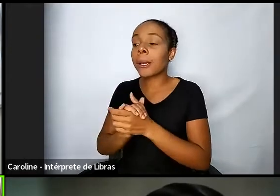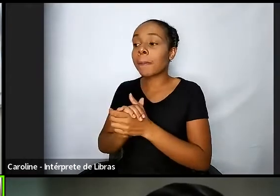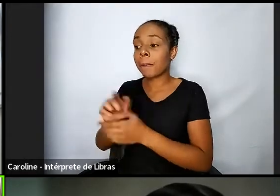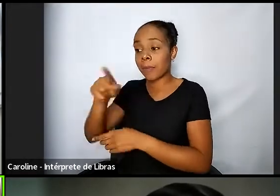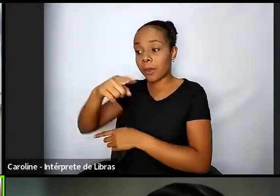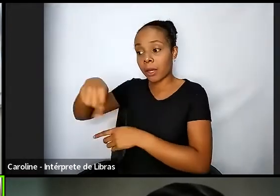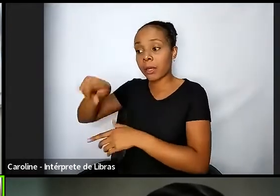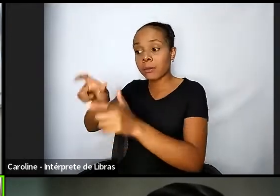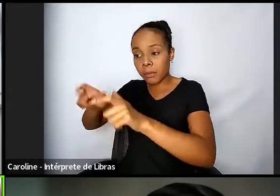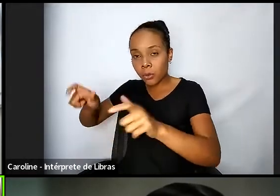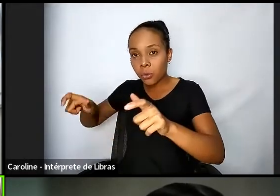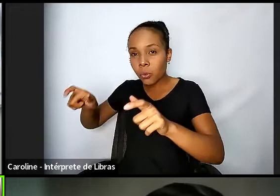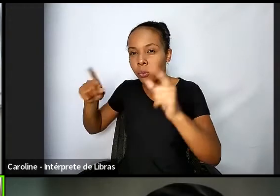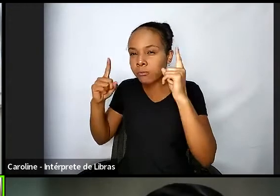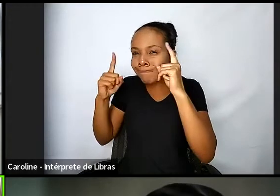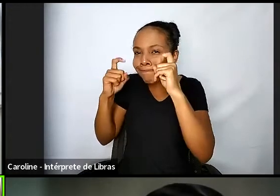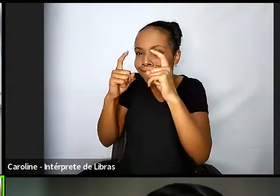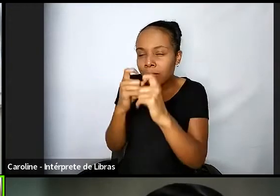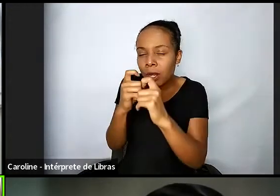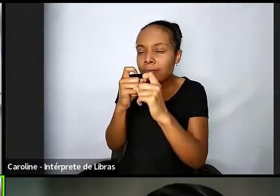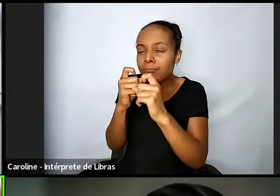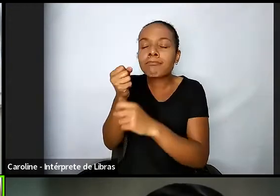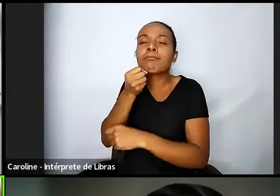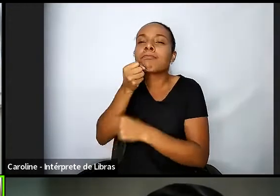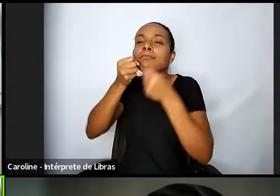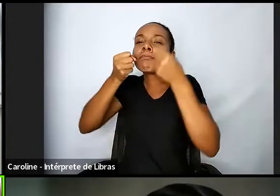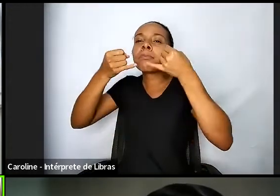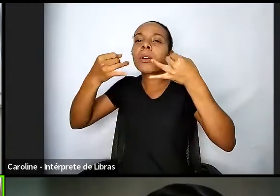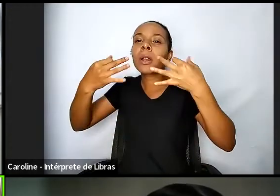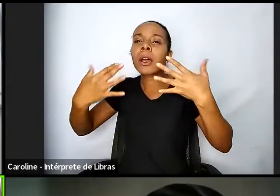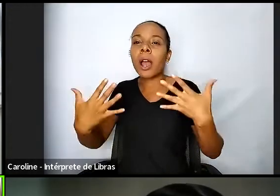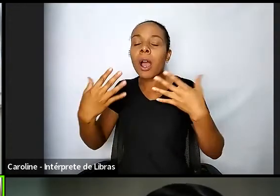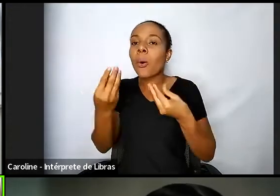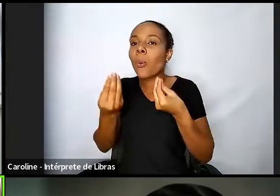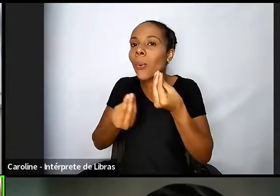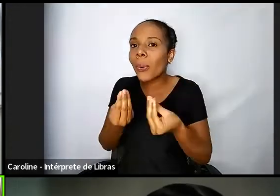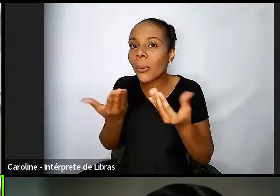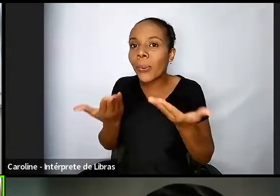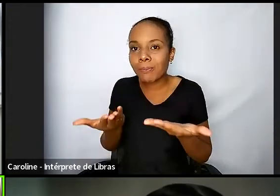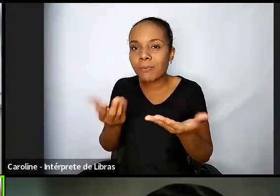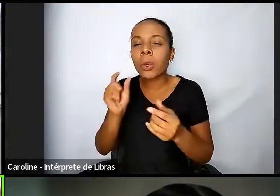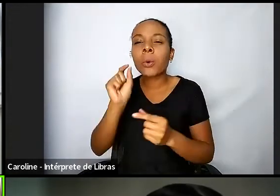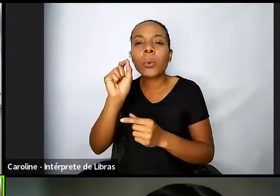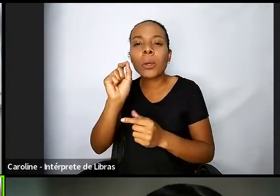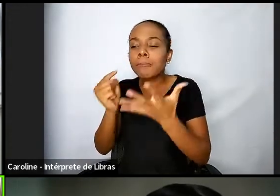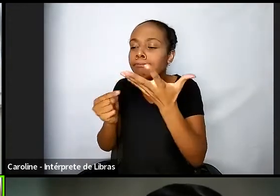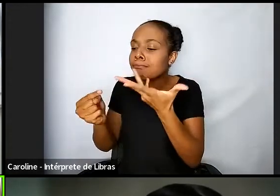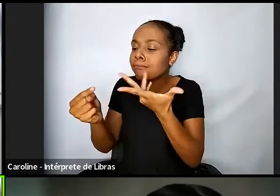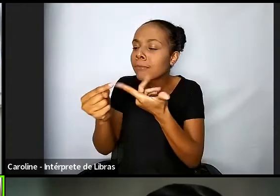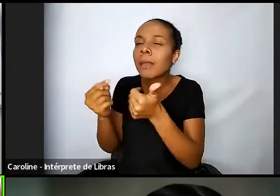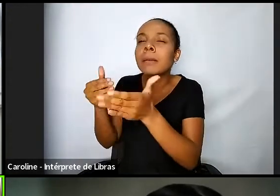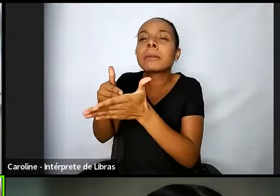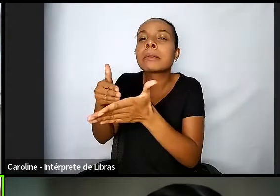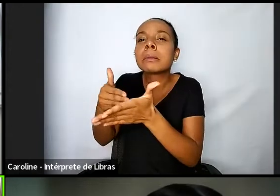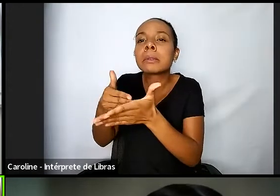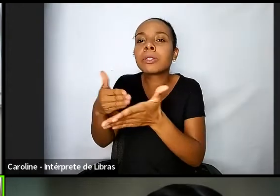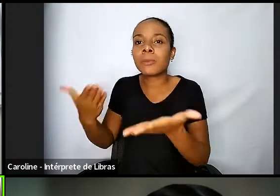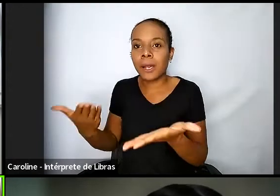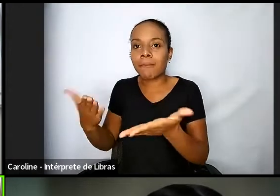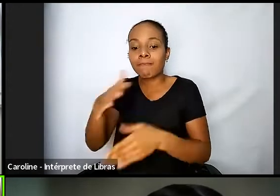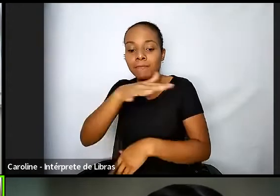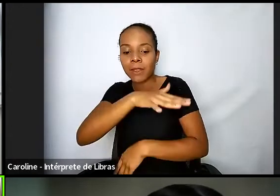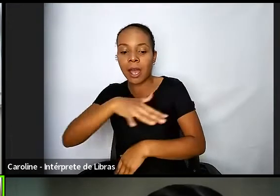encontram essas dificuldades de estarem na rua quais eram as maiores barreiras em relação ao judiciário